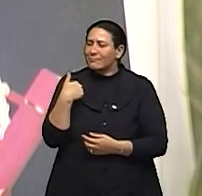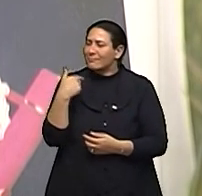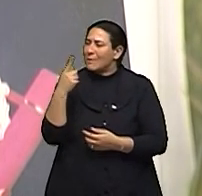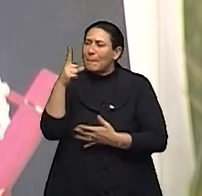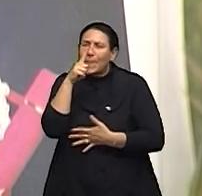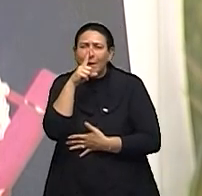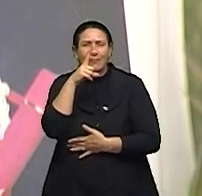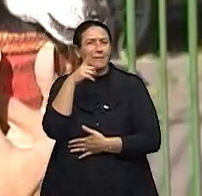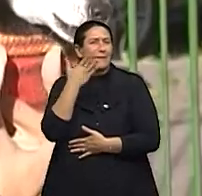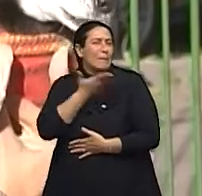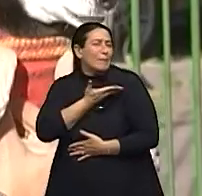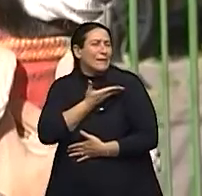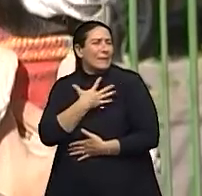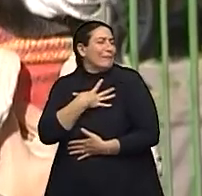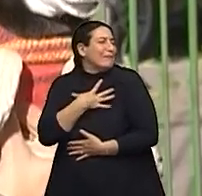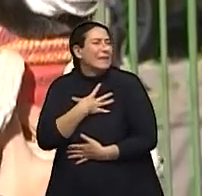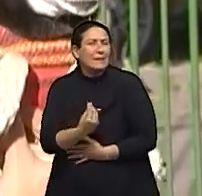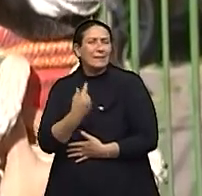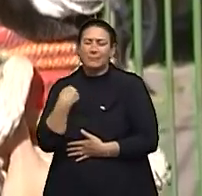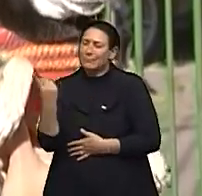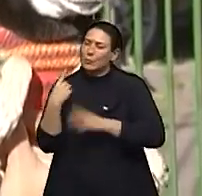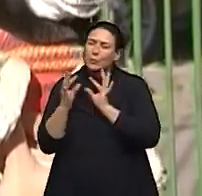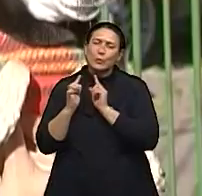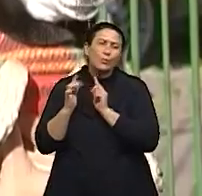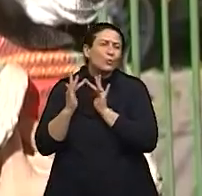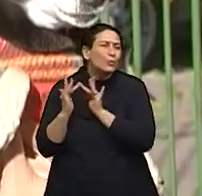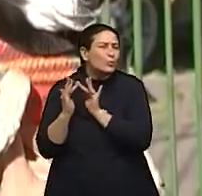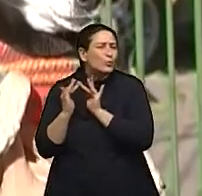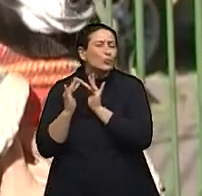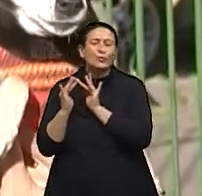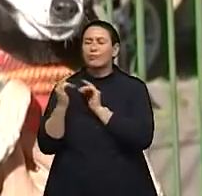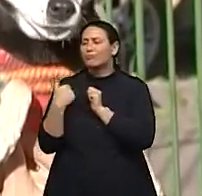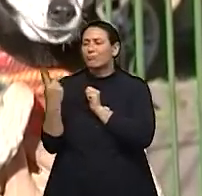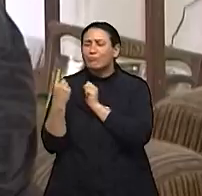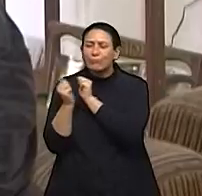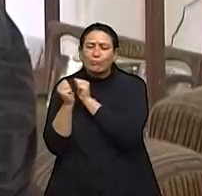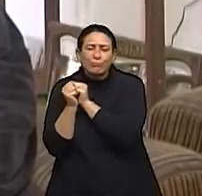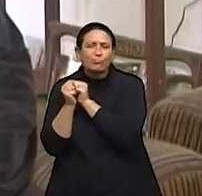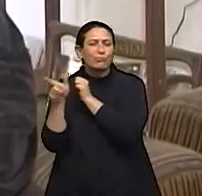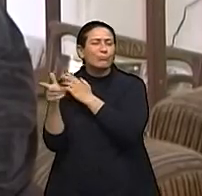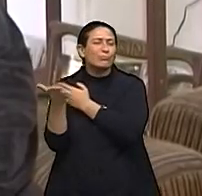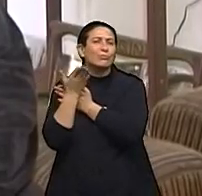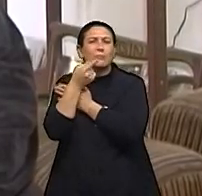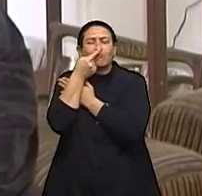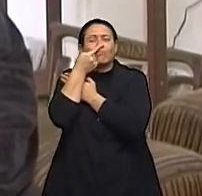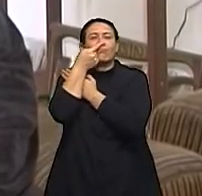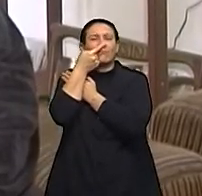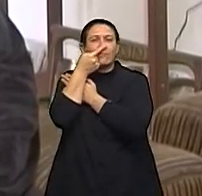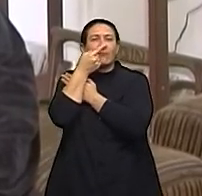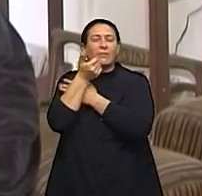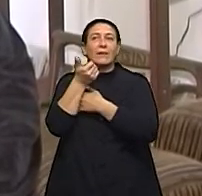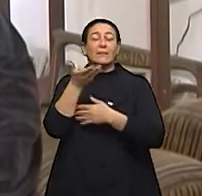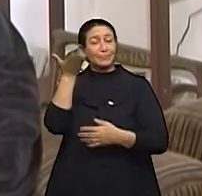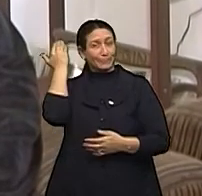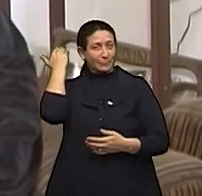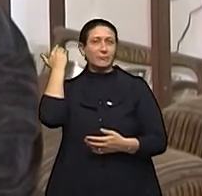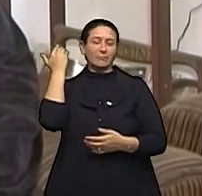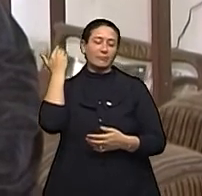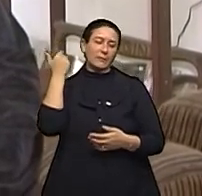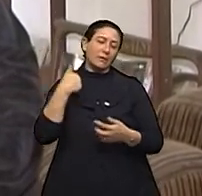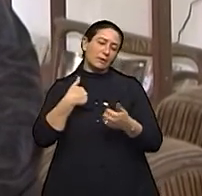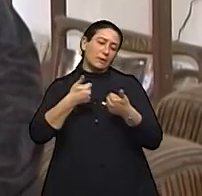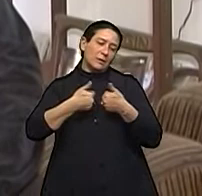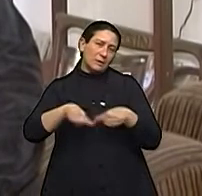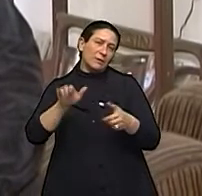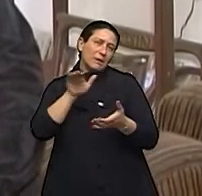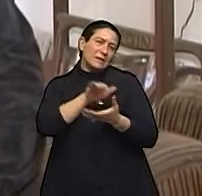e filha. Foi tudo que eu tive naquele momento. Até hoje tem, né? Na época até eu estava casada, mas não tinha